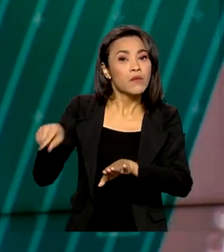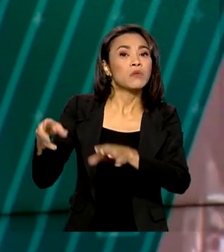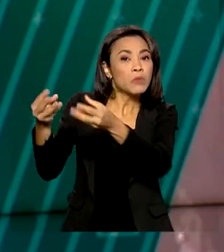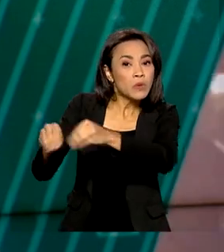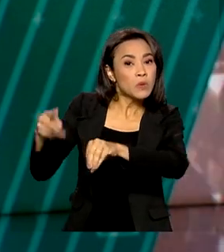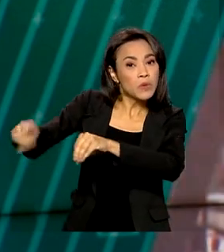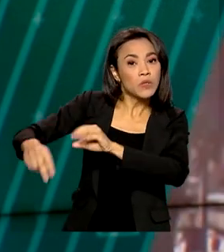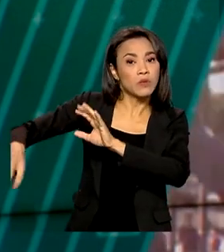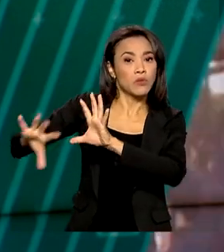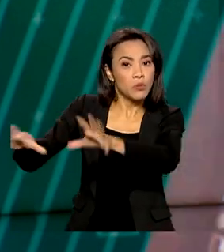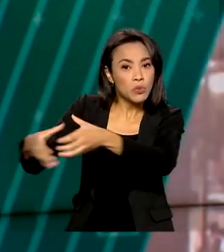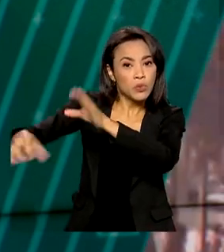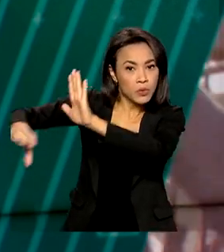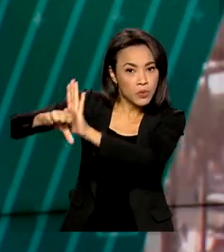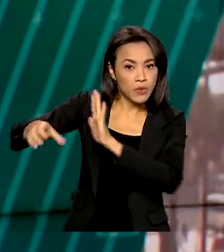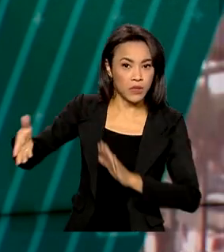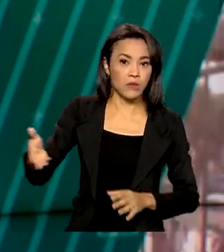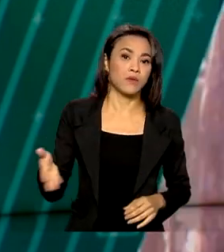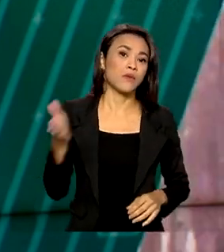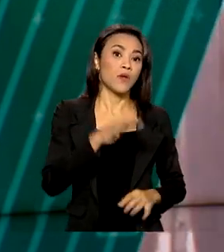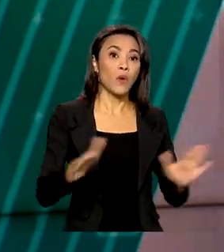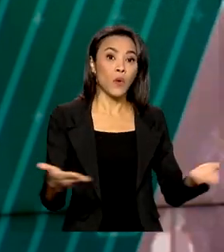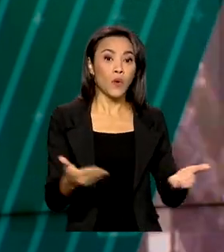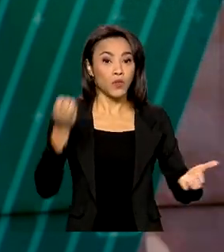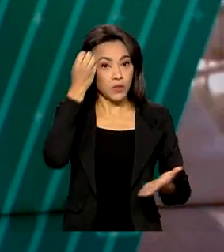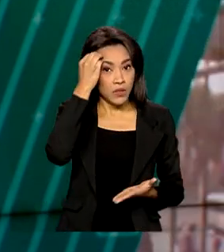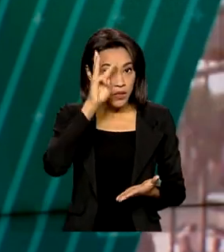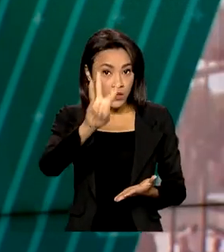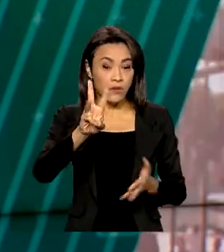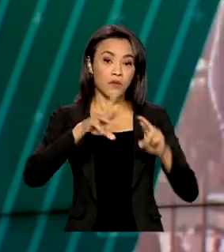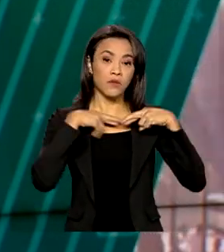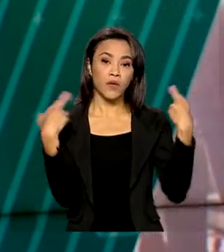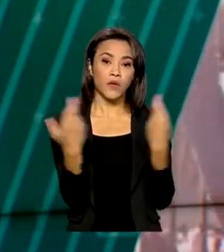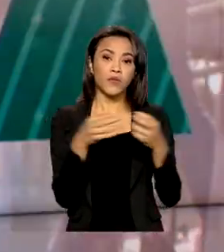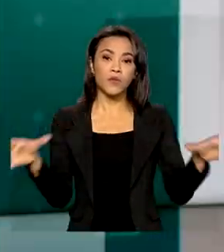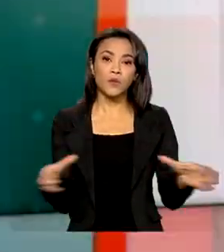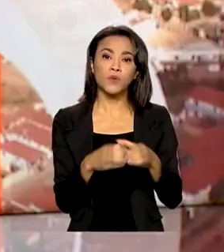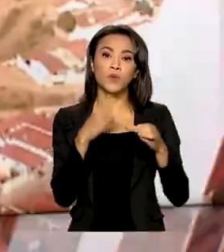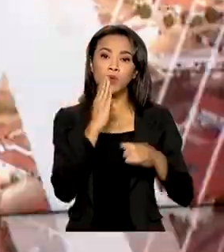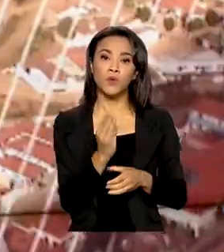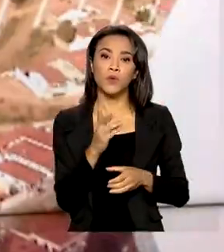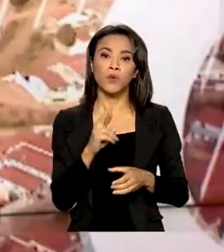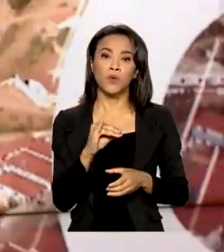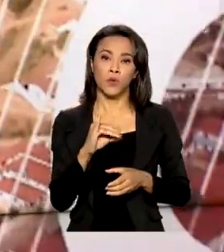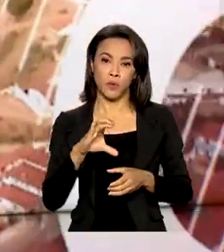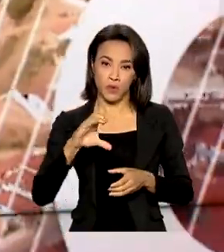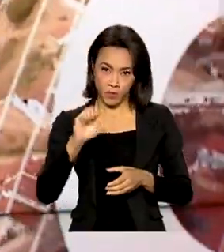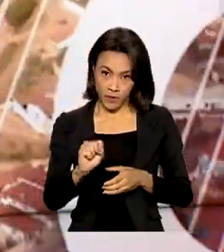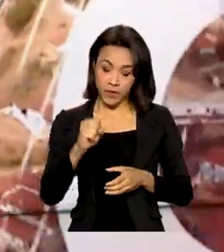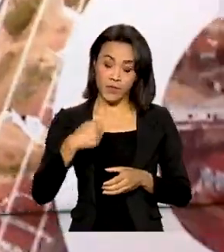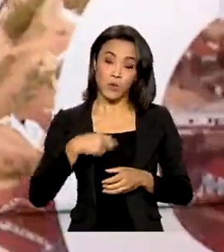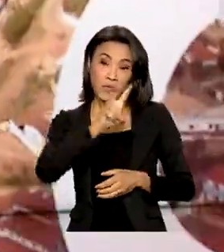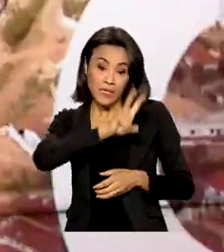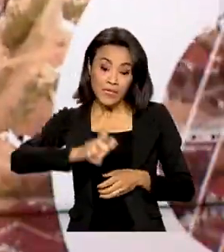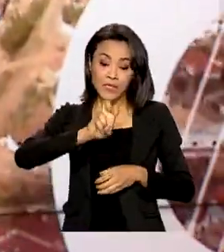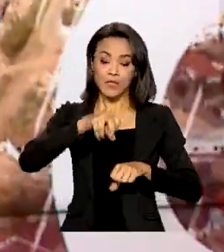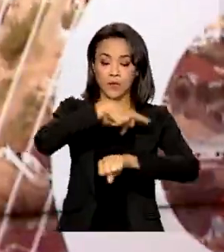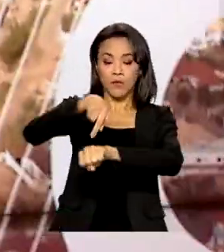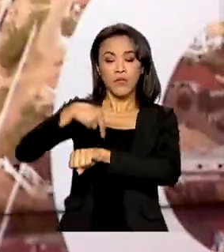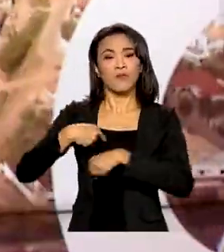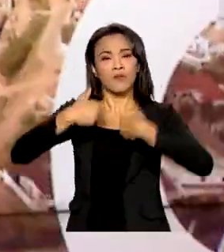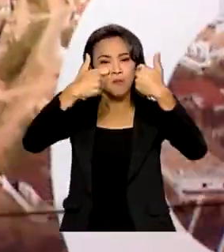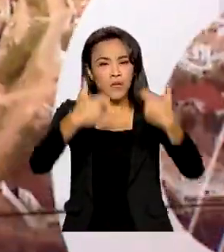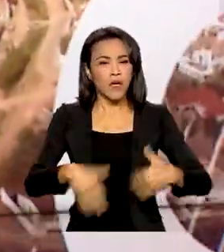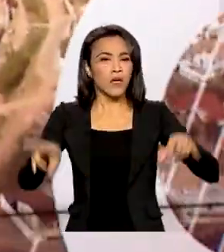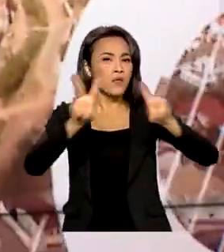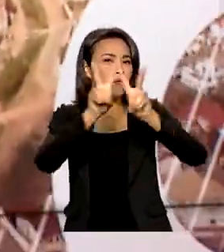Hoje, no terceiro dia de reunião do BRICS, os líderes dos cinco países vão falar sobre um novo modelo de desenvolvimento para a